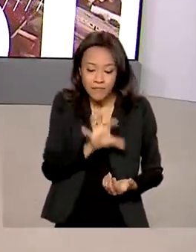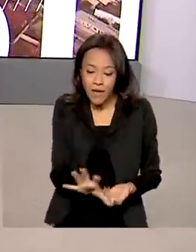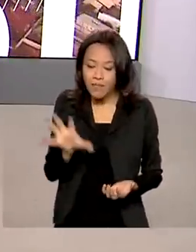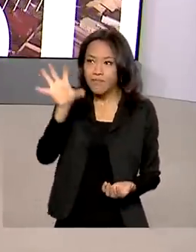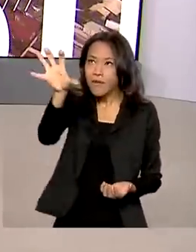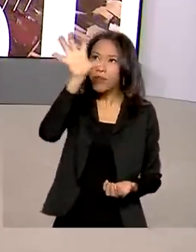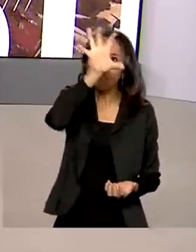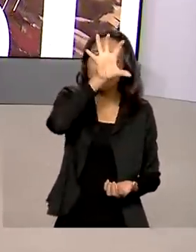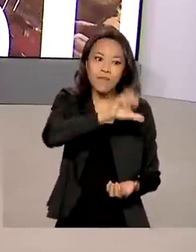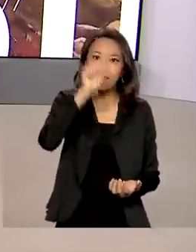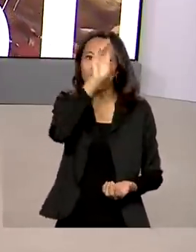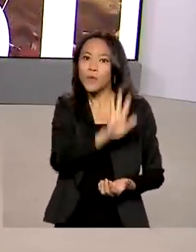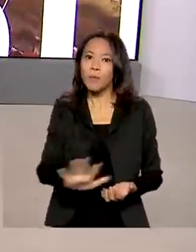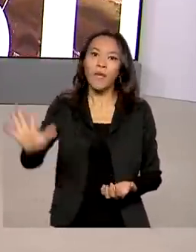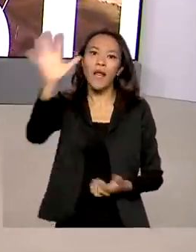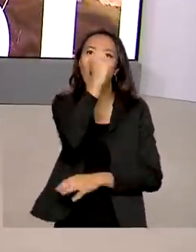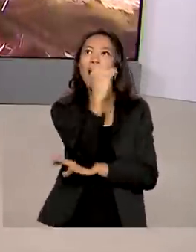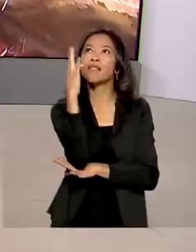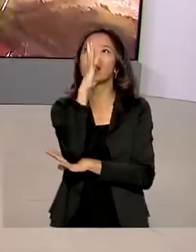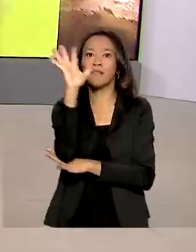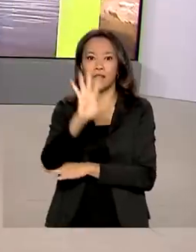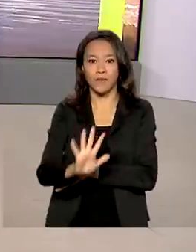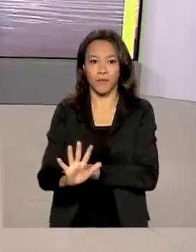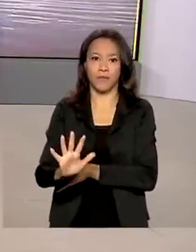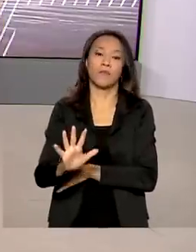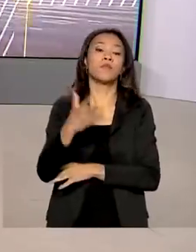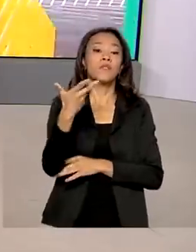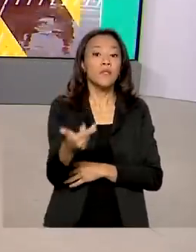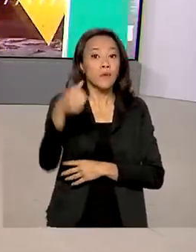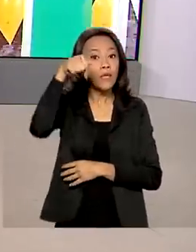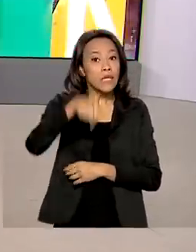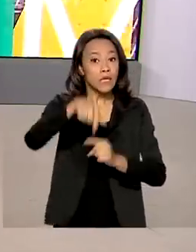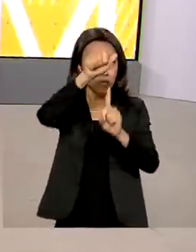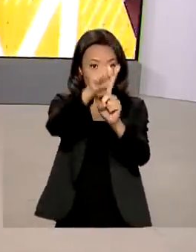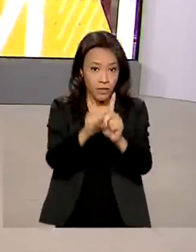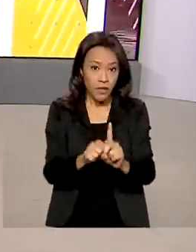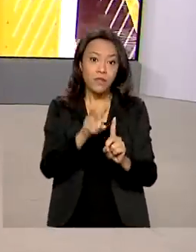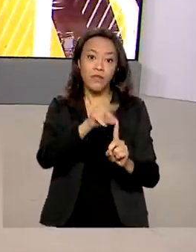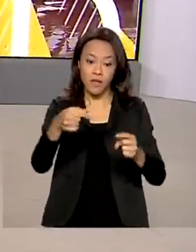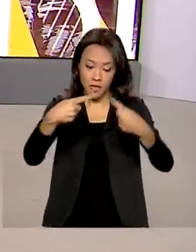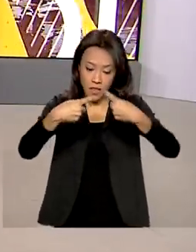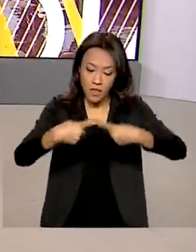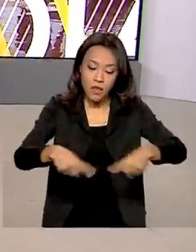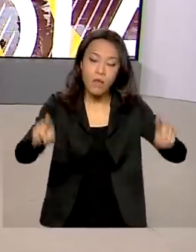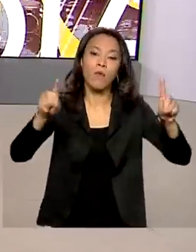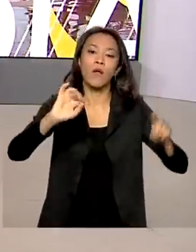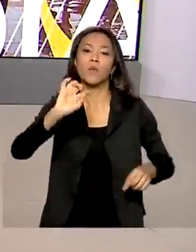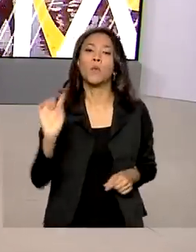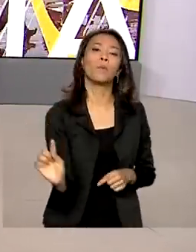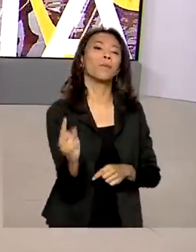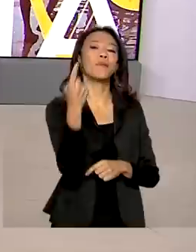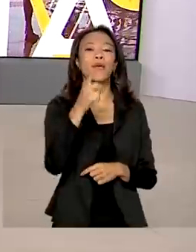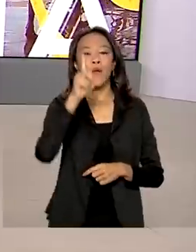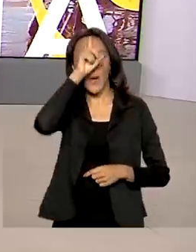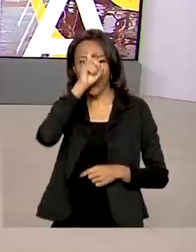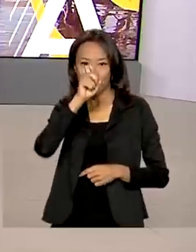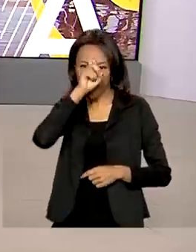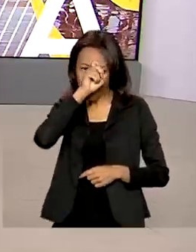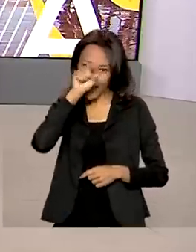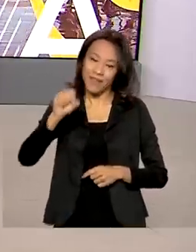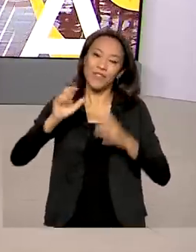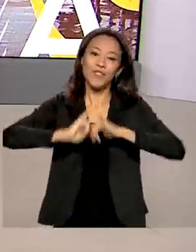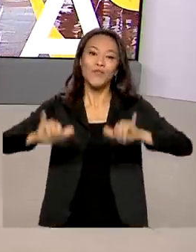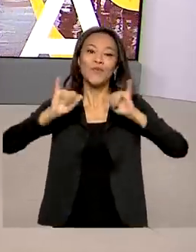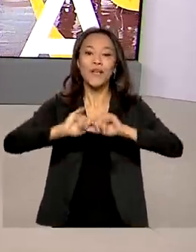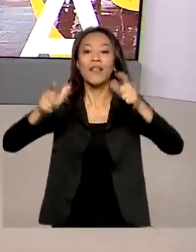perda da biodiversidade da fauna brasileira. E ainda neste mês, deve ser inaugurado o primeiro hospital veterinário de campanha na